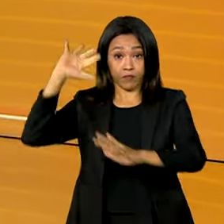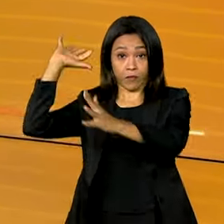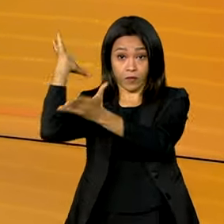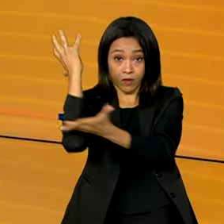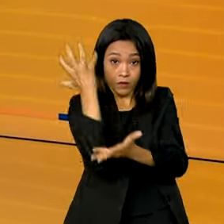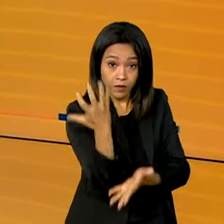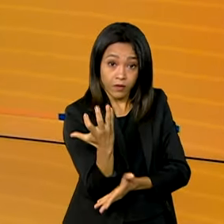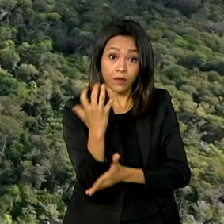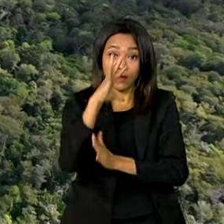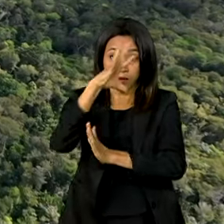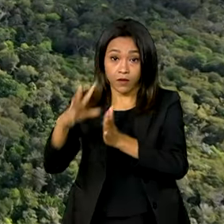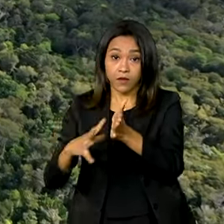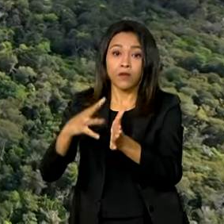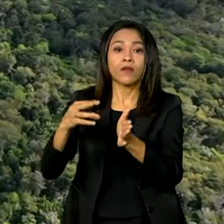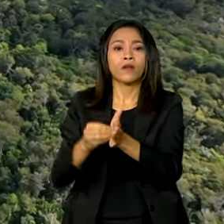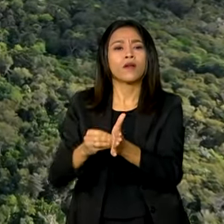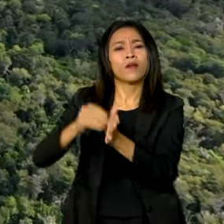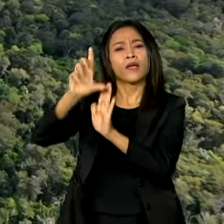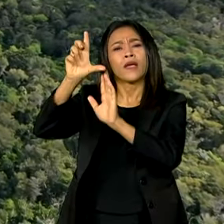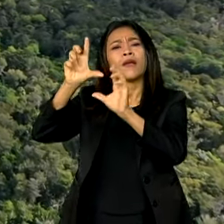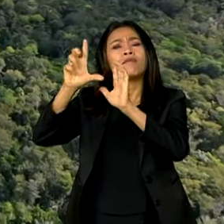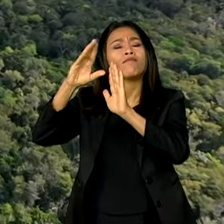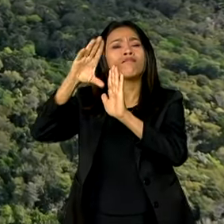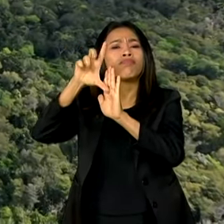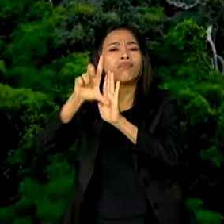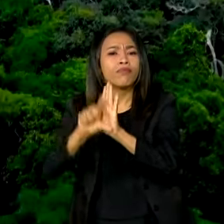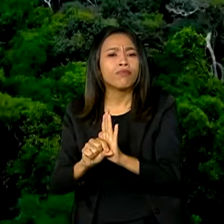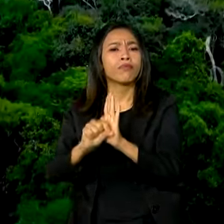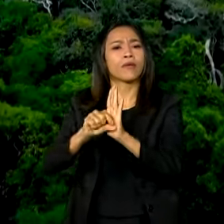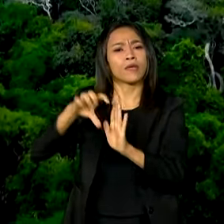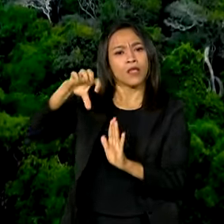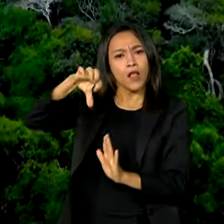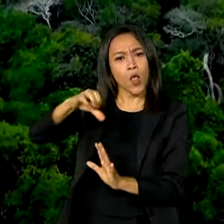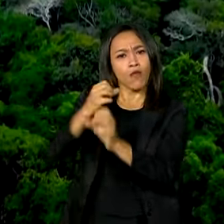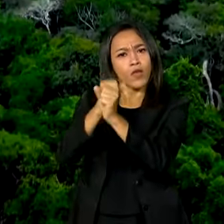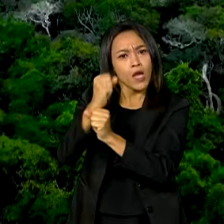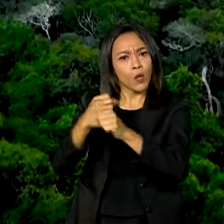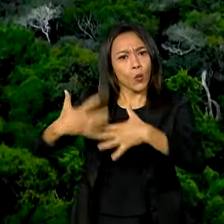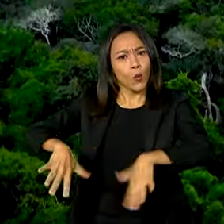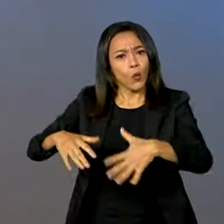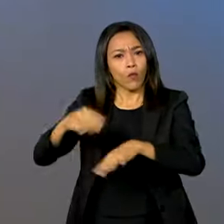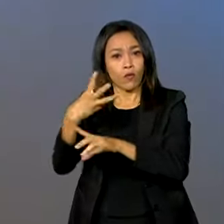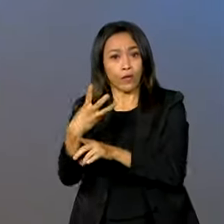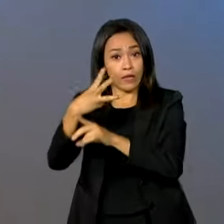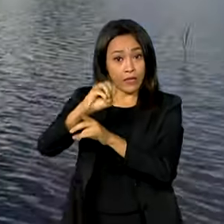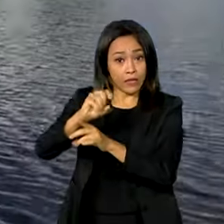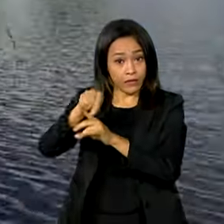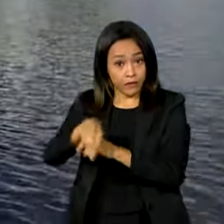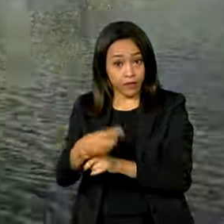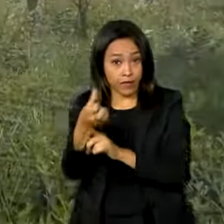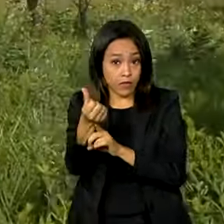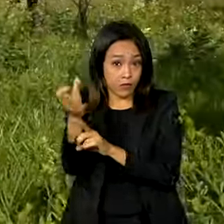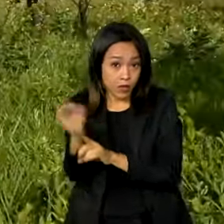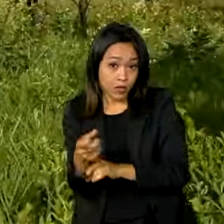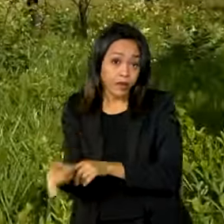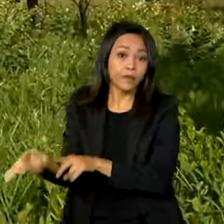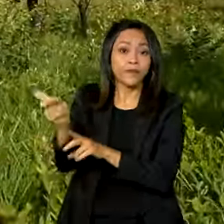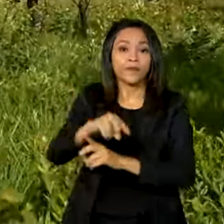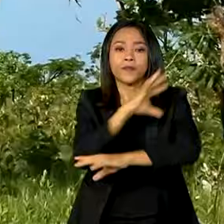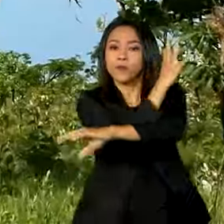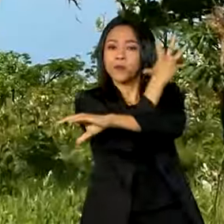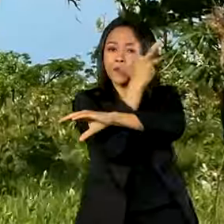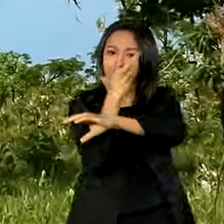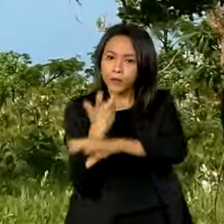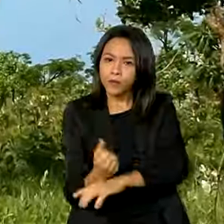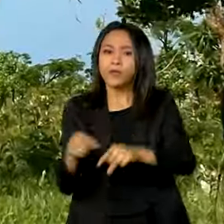Desmatamento na Amazônia registra a menor taxa em nove anos. A queda foi de 30,6%. Cerrado